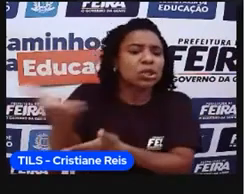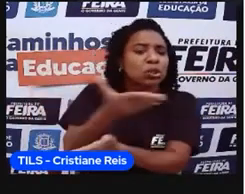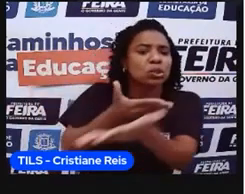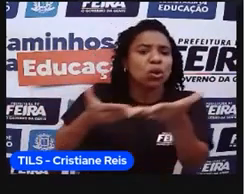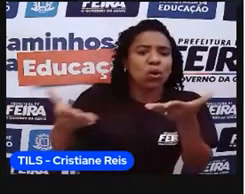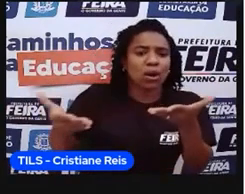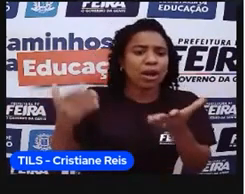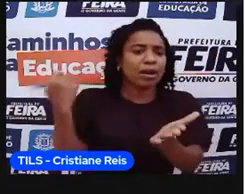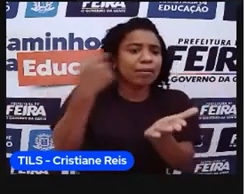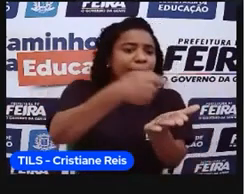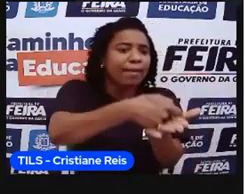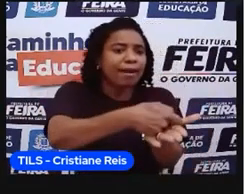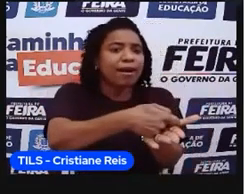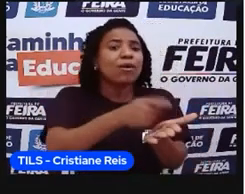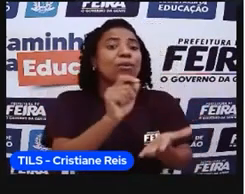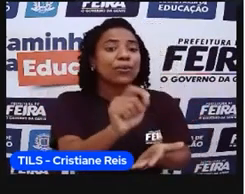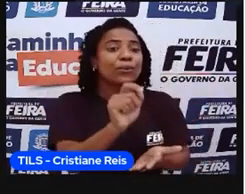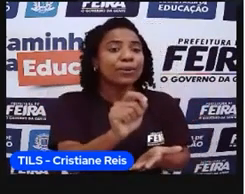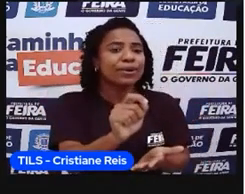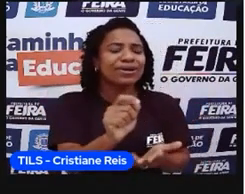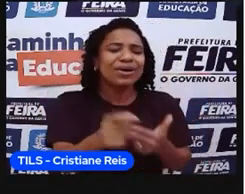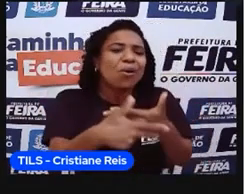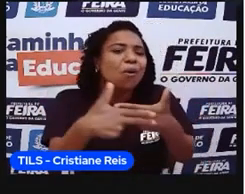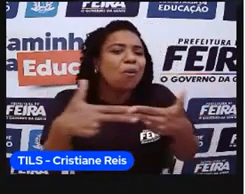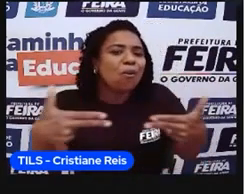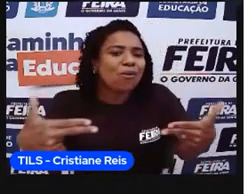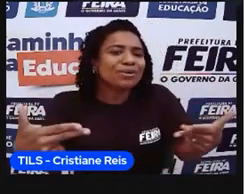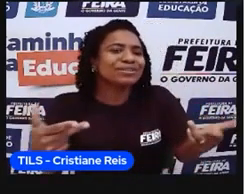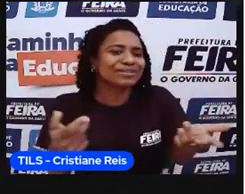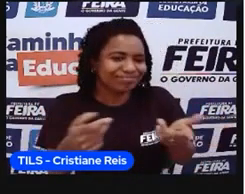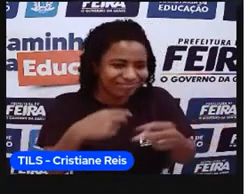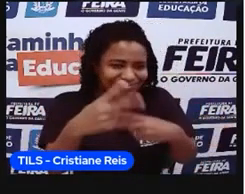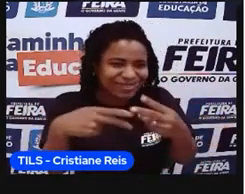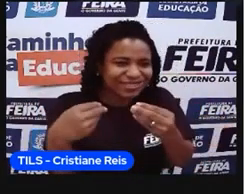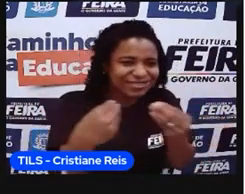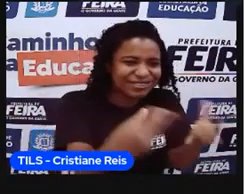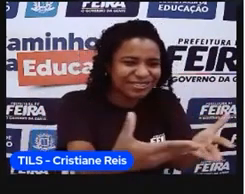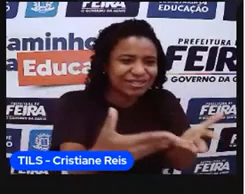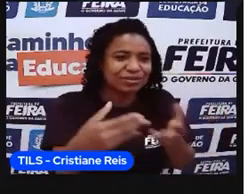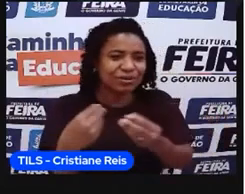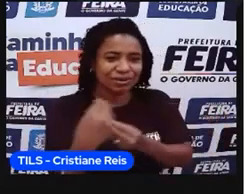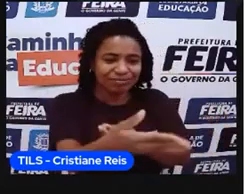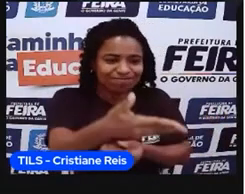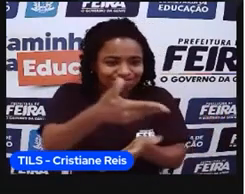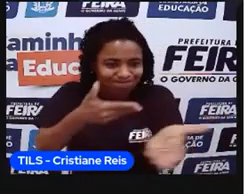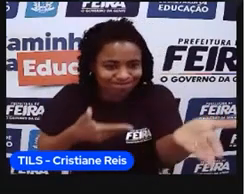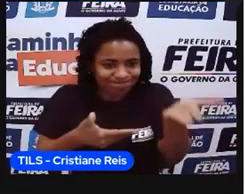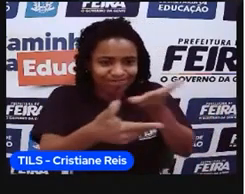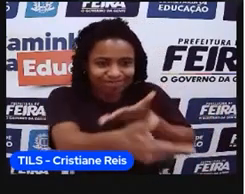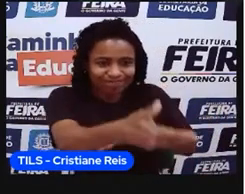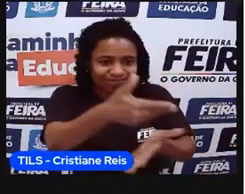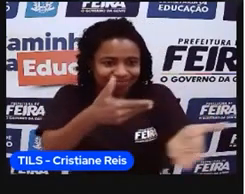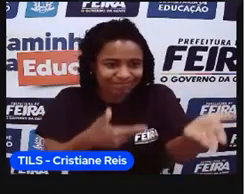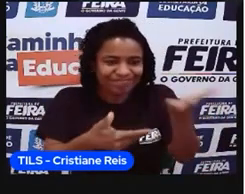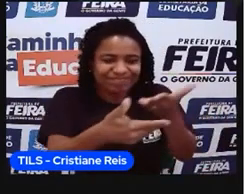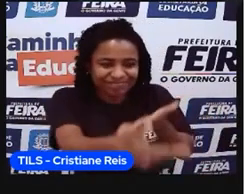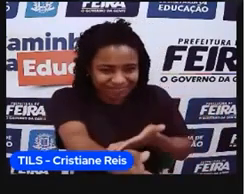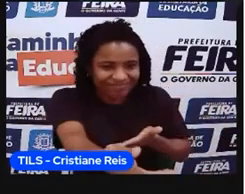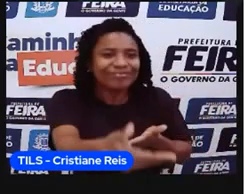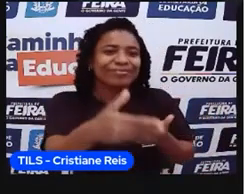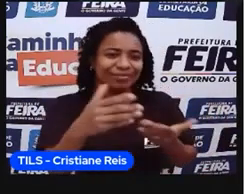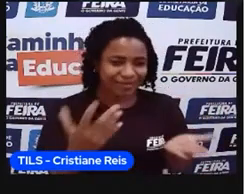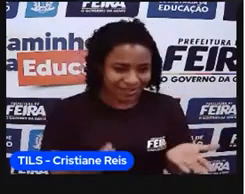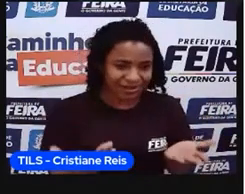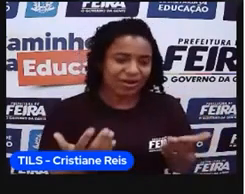madeiras para os portugueses levarem, né? Lá para a metrópole, no caso, para Portugal, e eles recebiam presentinhos, né?